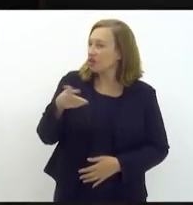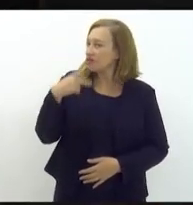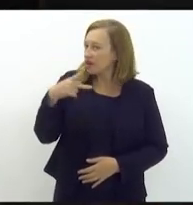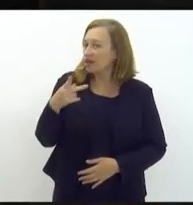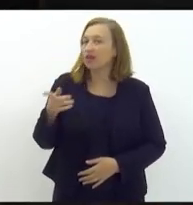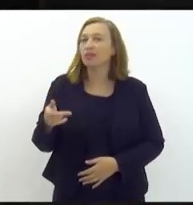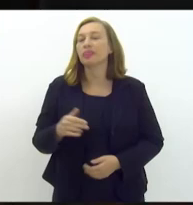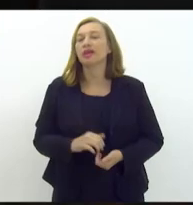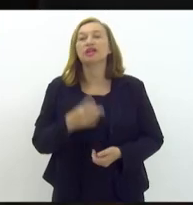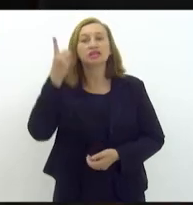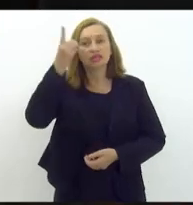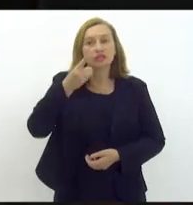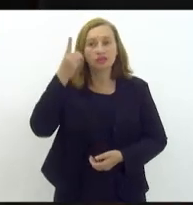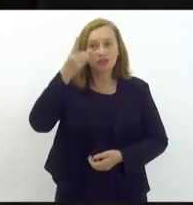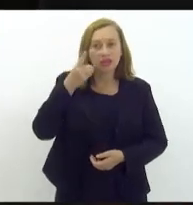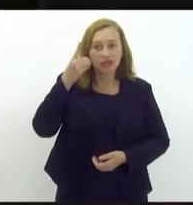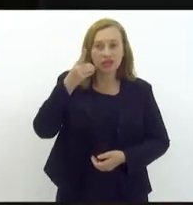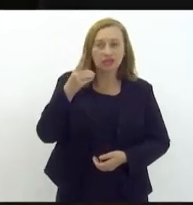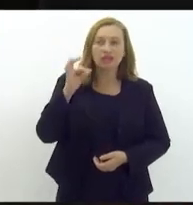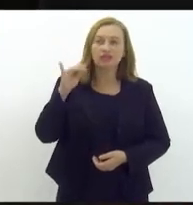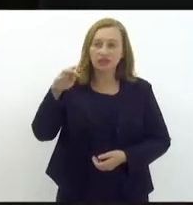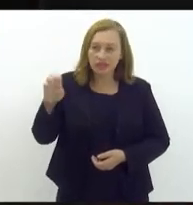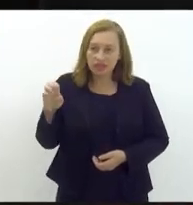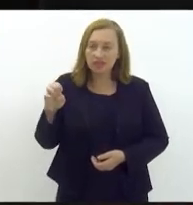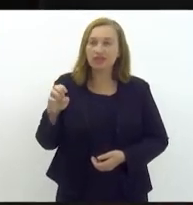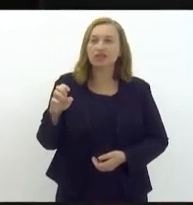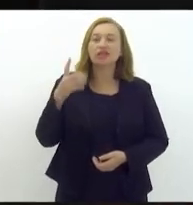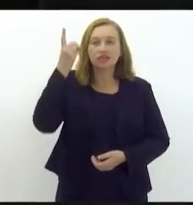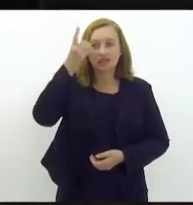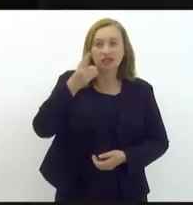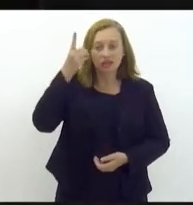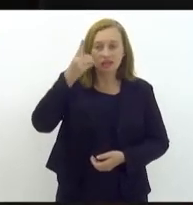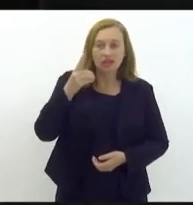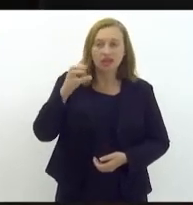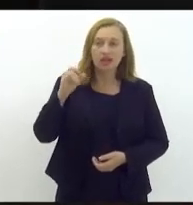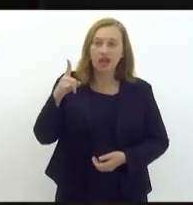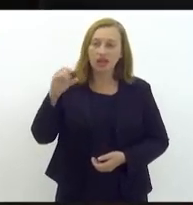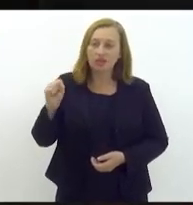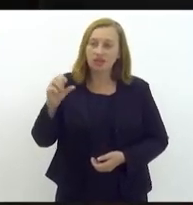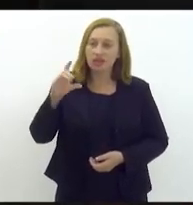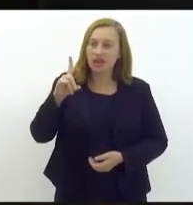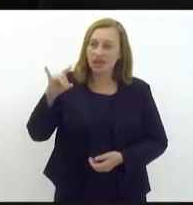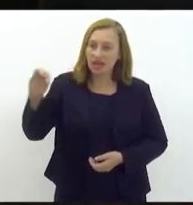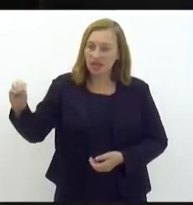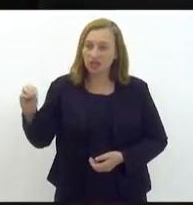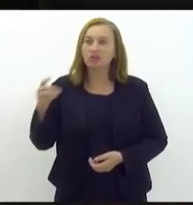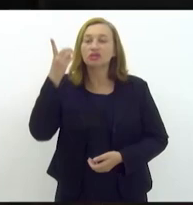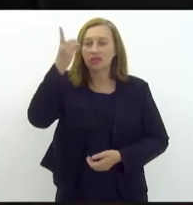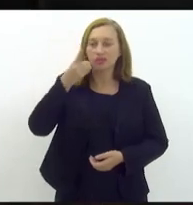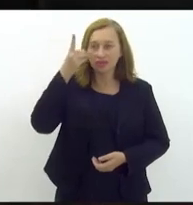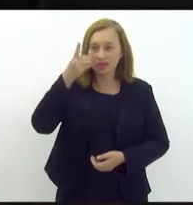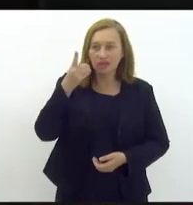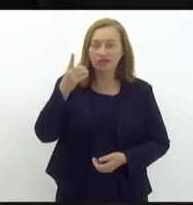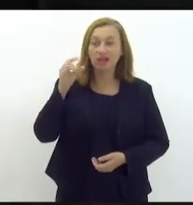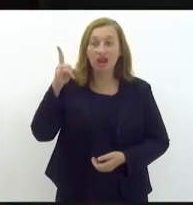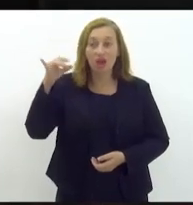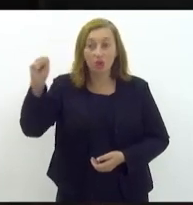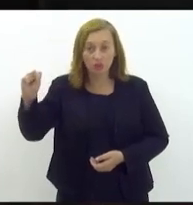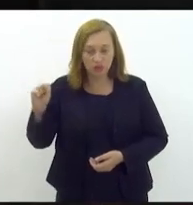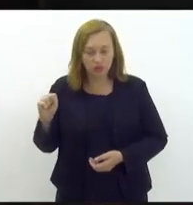escrito, deputado Franciane, deputado Carlos Caiado, Cláudio Caiado,